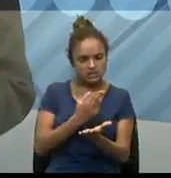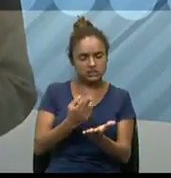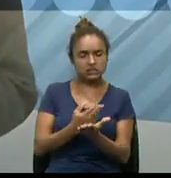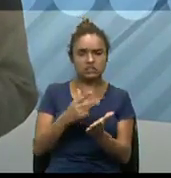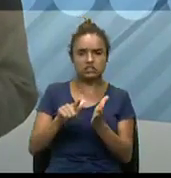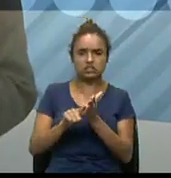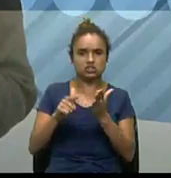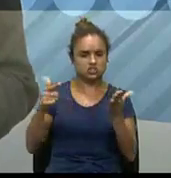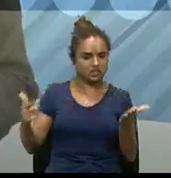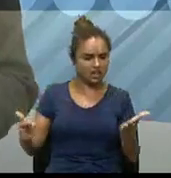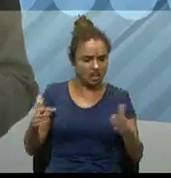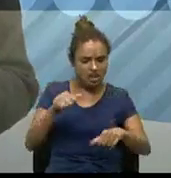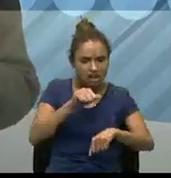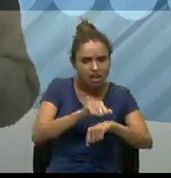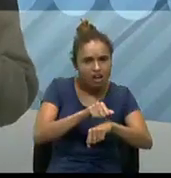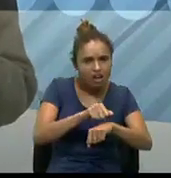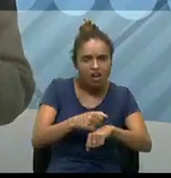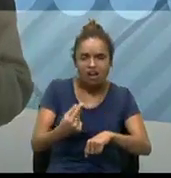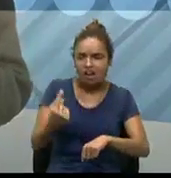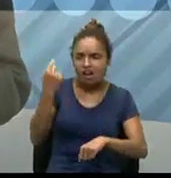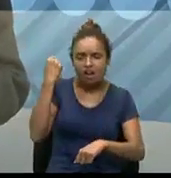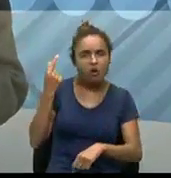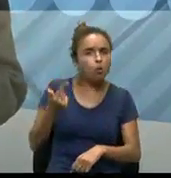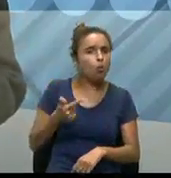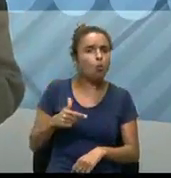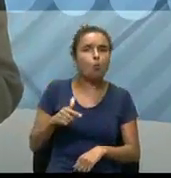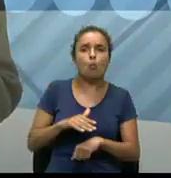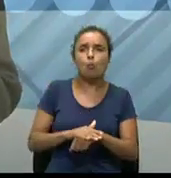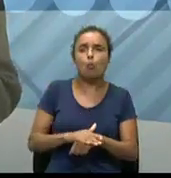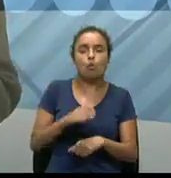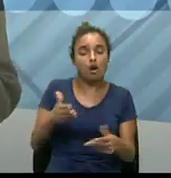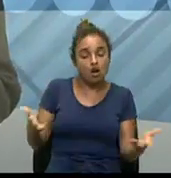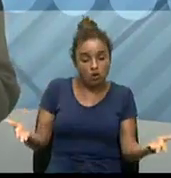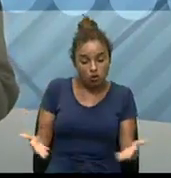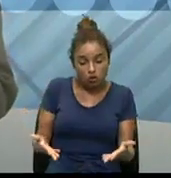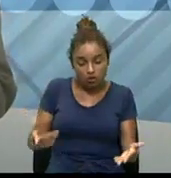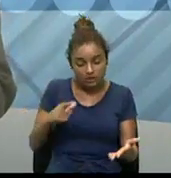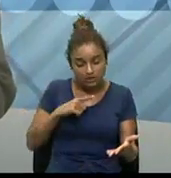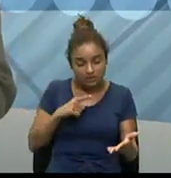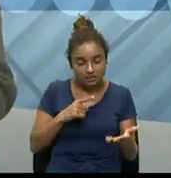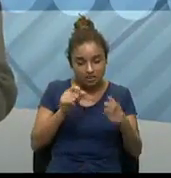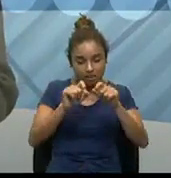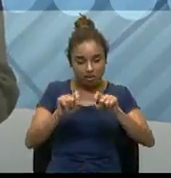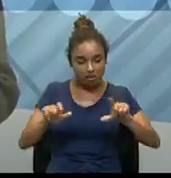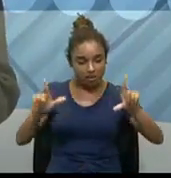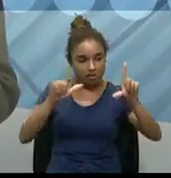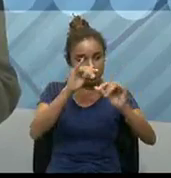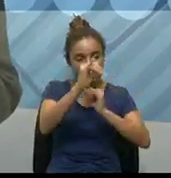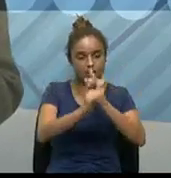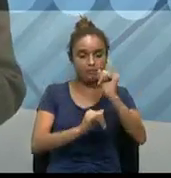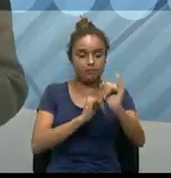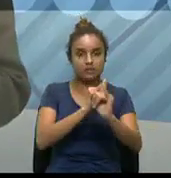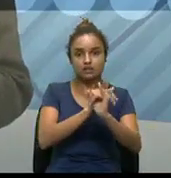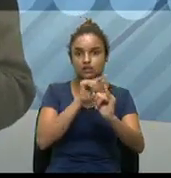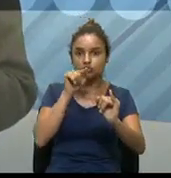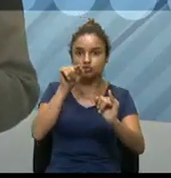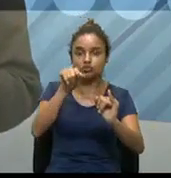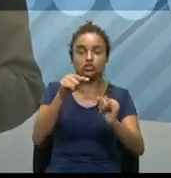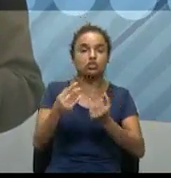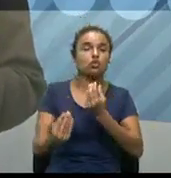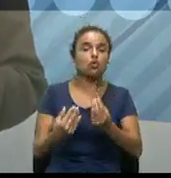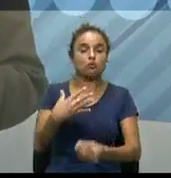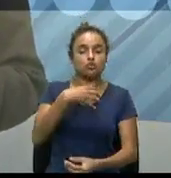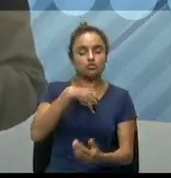físico que a gente tinha, né? Então, muda daí, né? Então, a forma como a gente faz a leitura, faz a comunicação